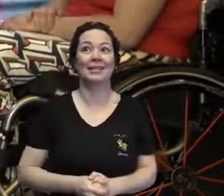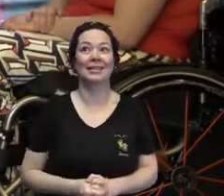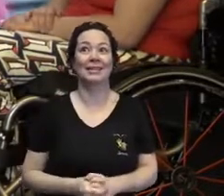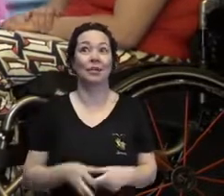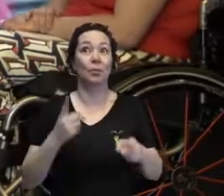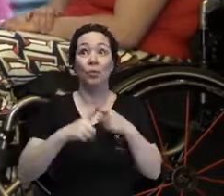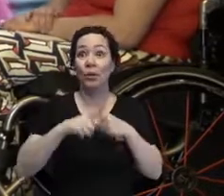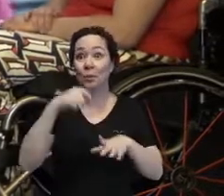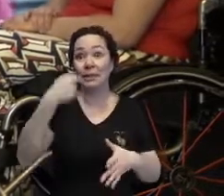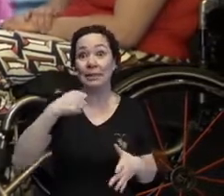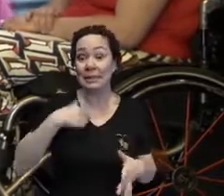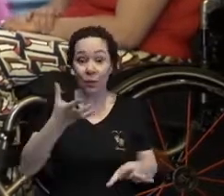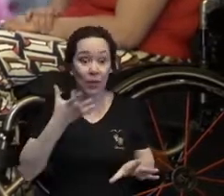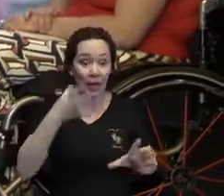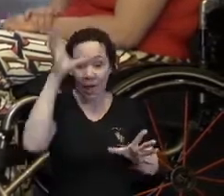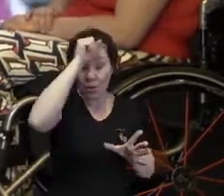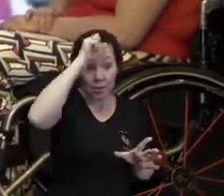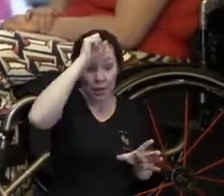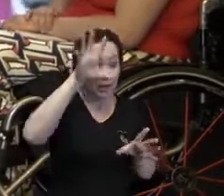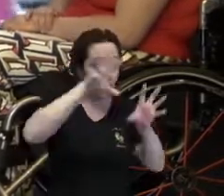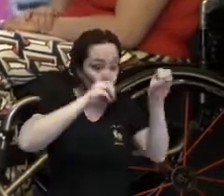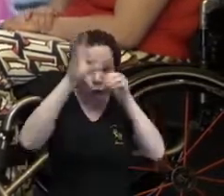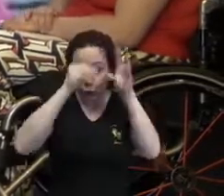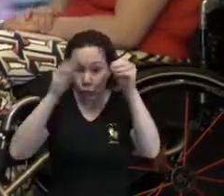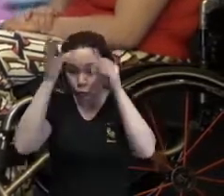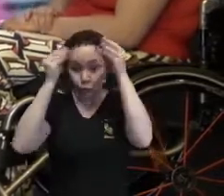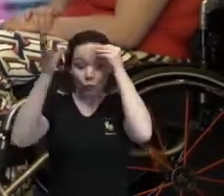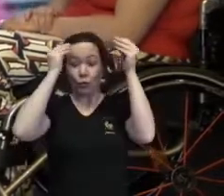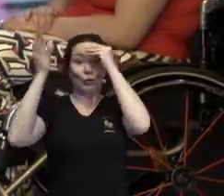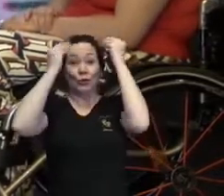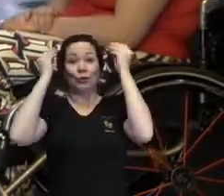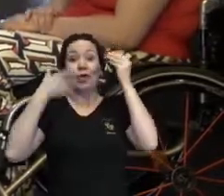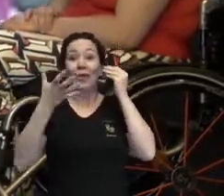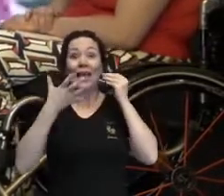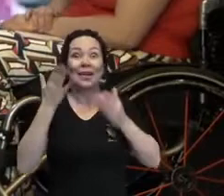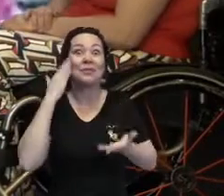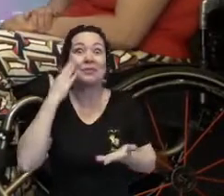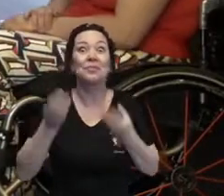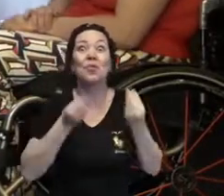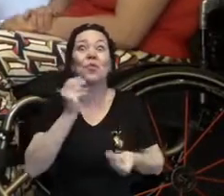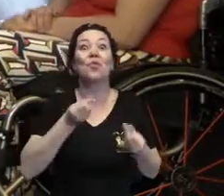preciso, eu quero aprender, sabe? Eu preciso ver como,